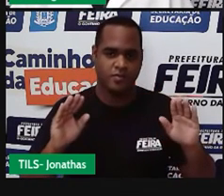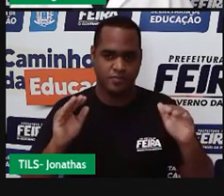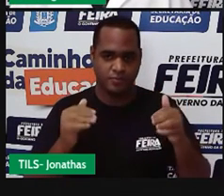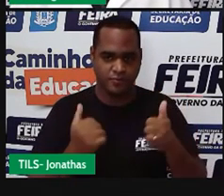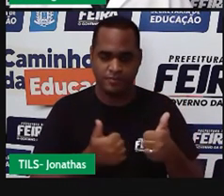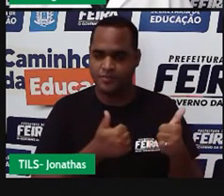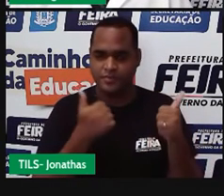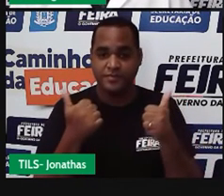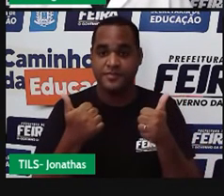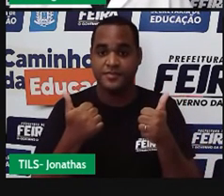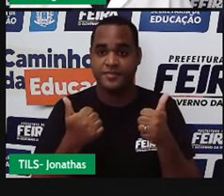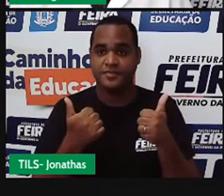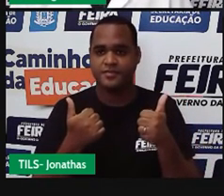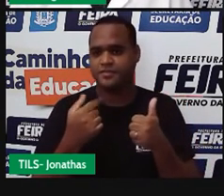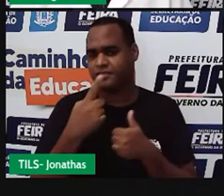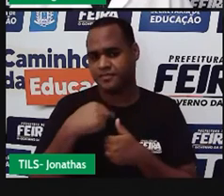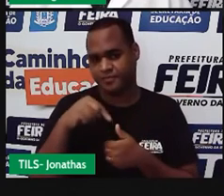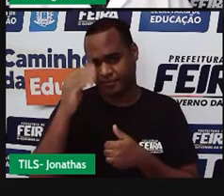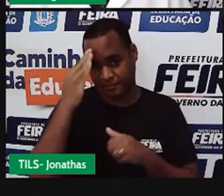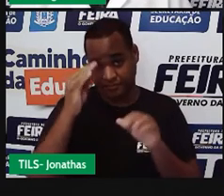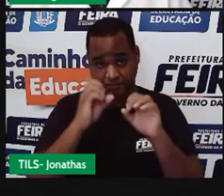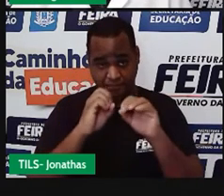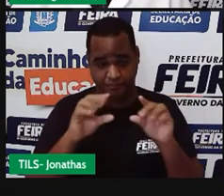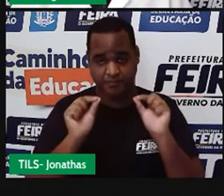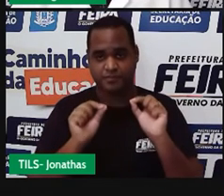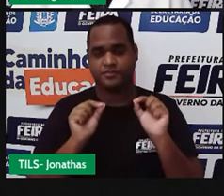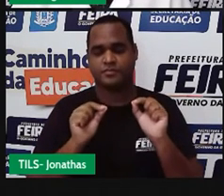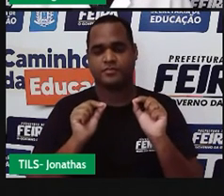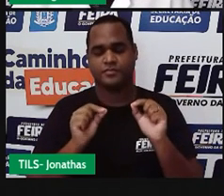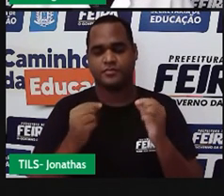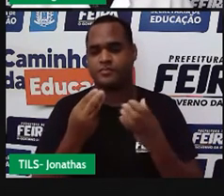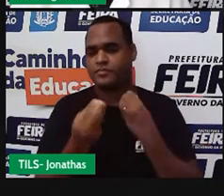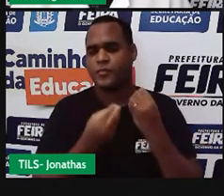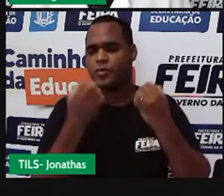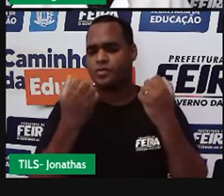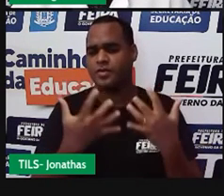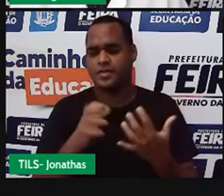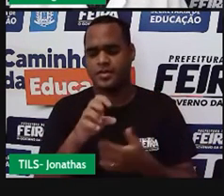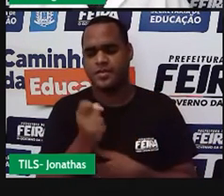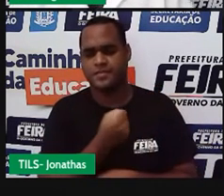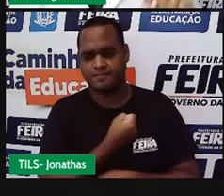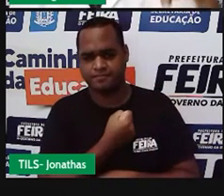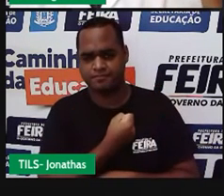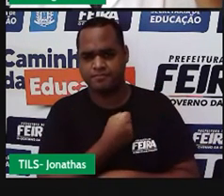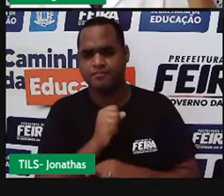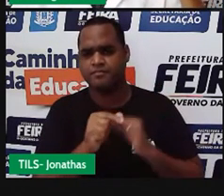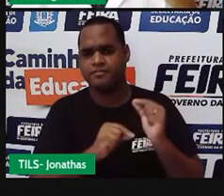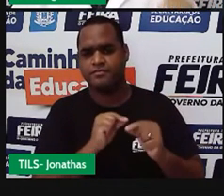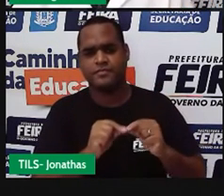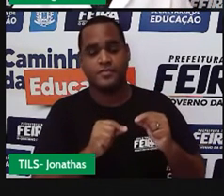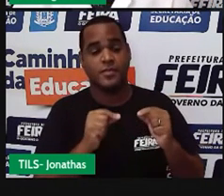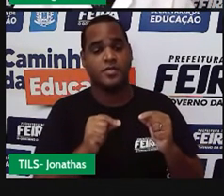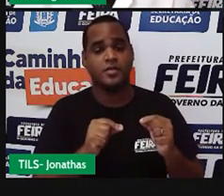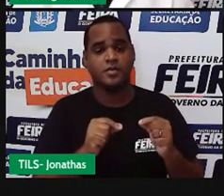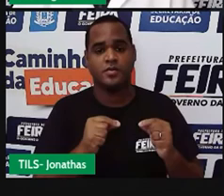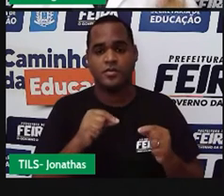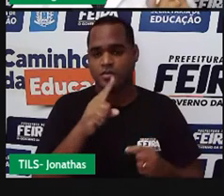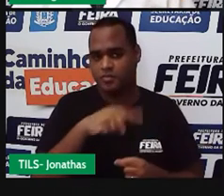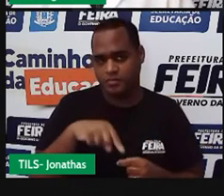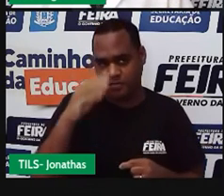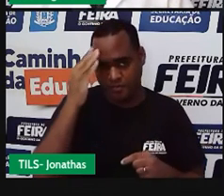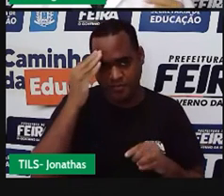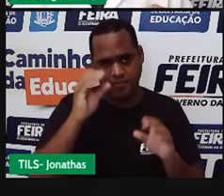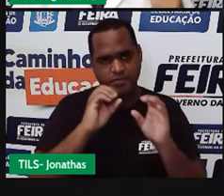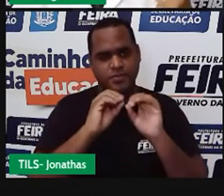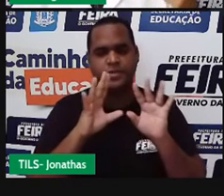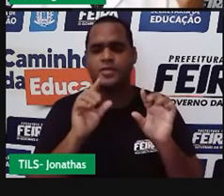a gente vai entender como resolver uma expressão numérica, a gente vai entender o